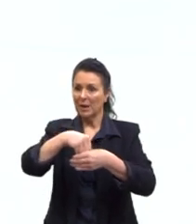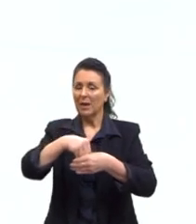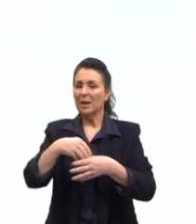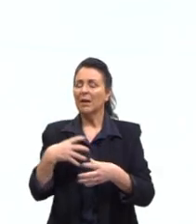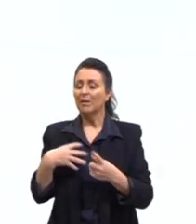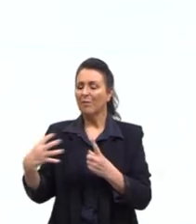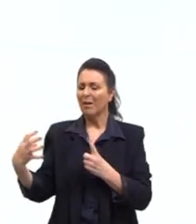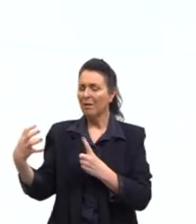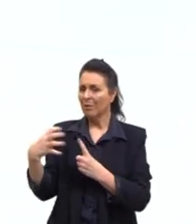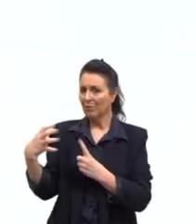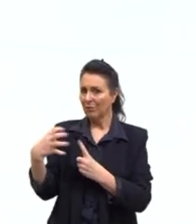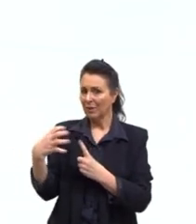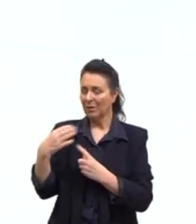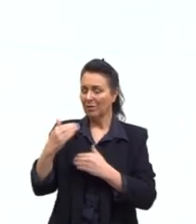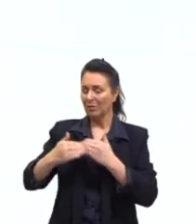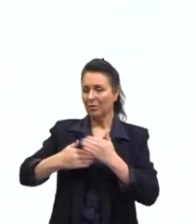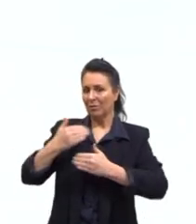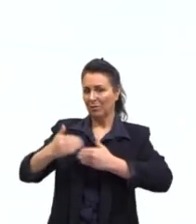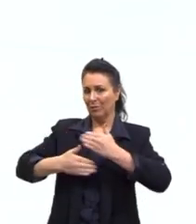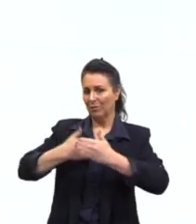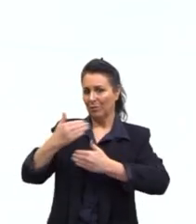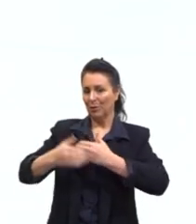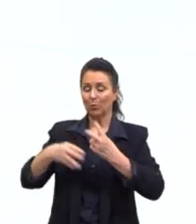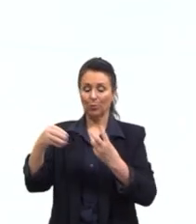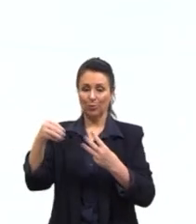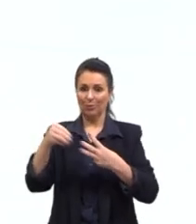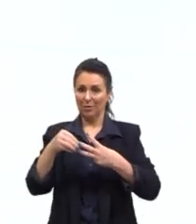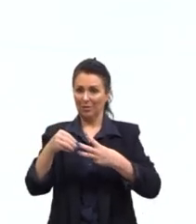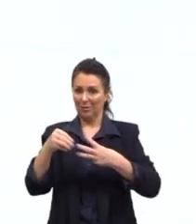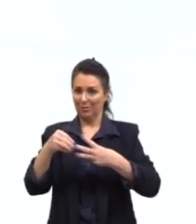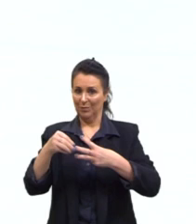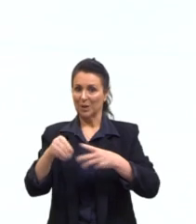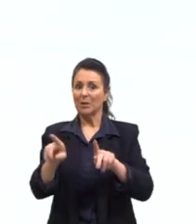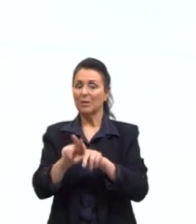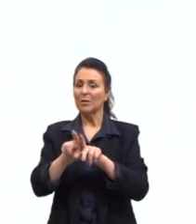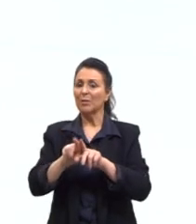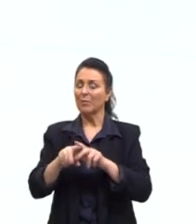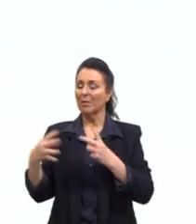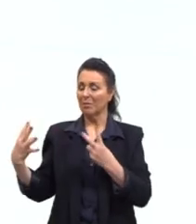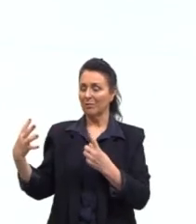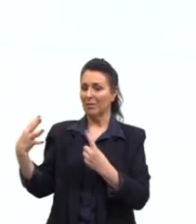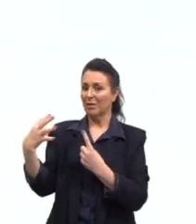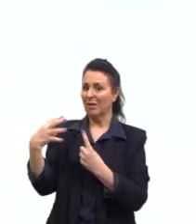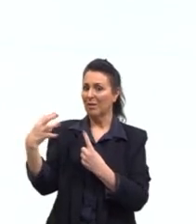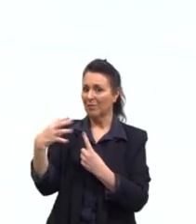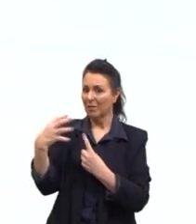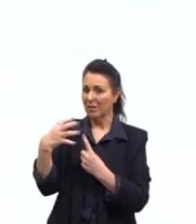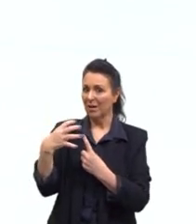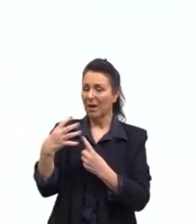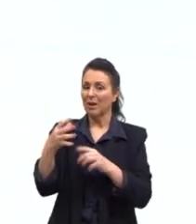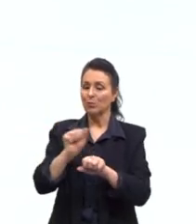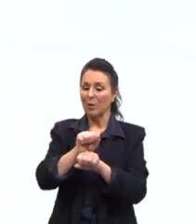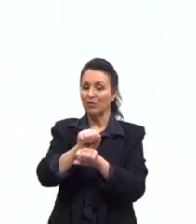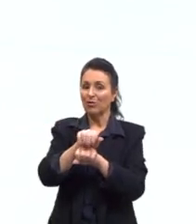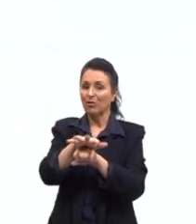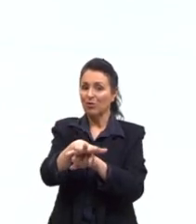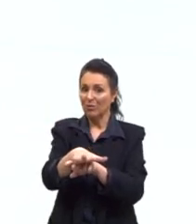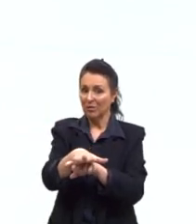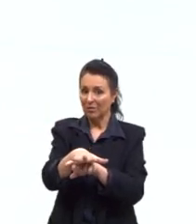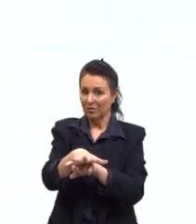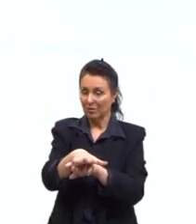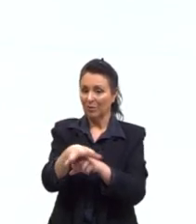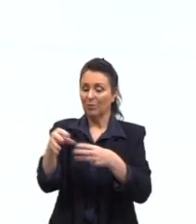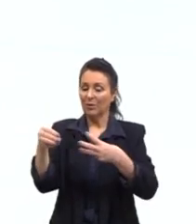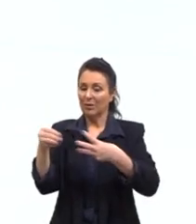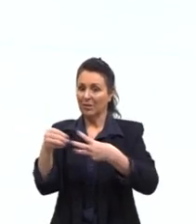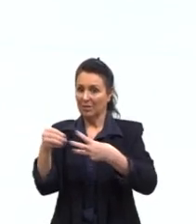afetar o desenvolvimento da célula e também vai afetar a sua divisão. A divisão celular.